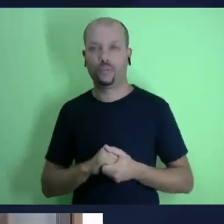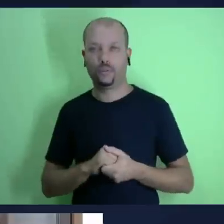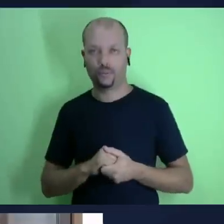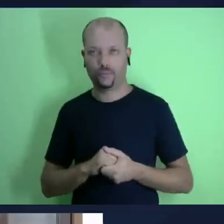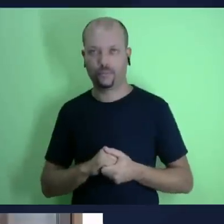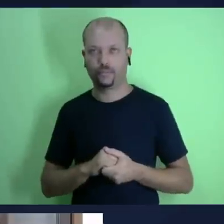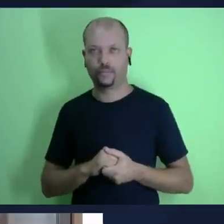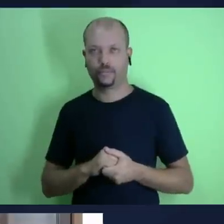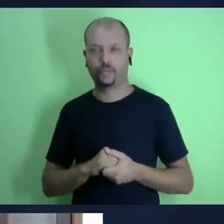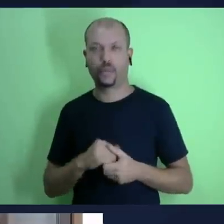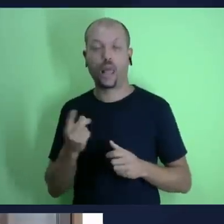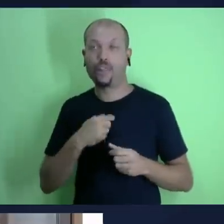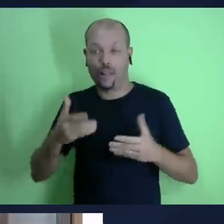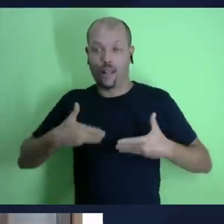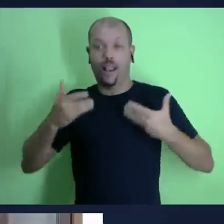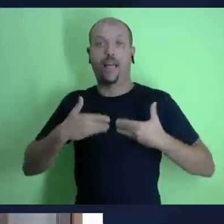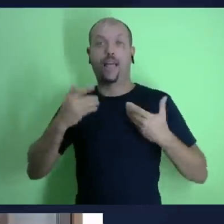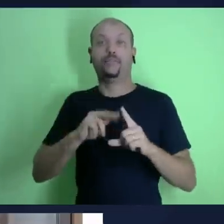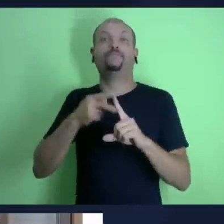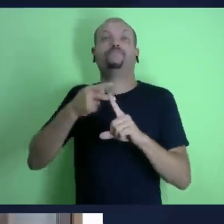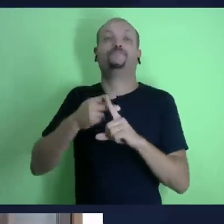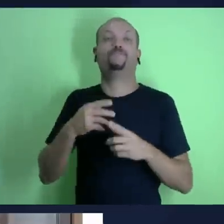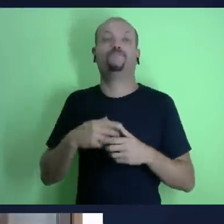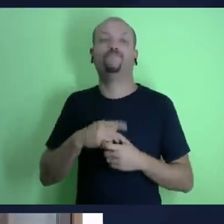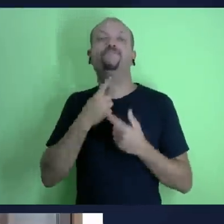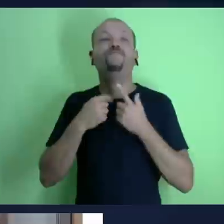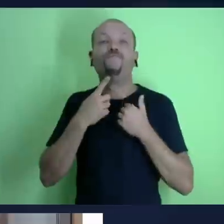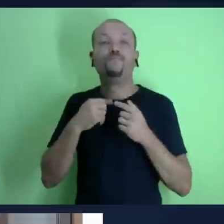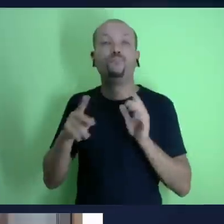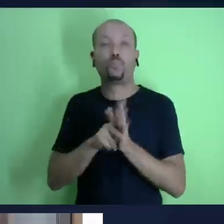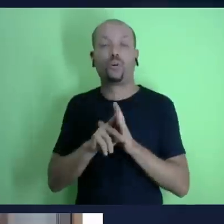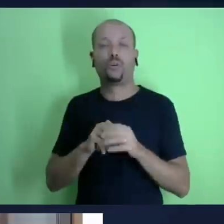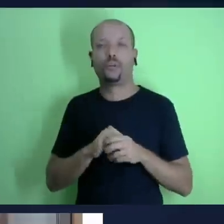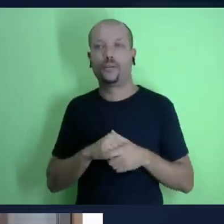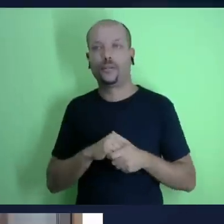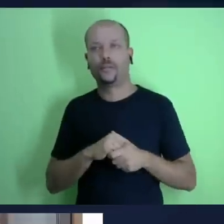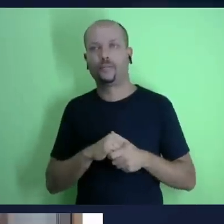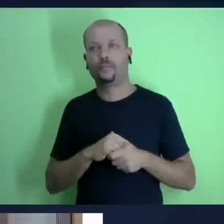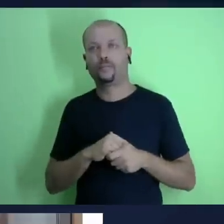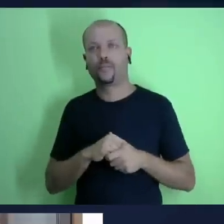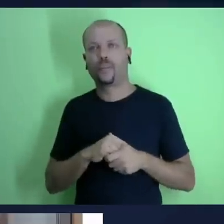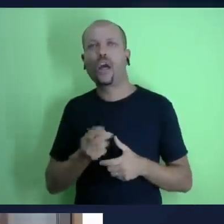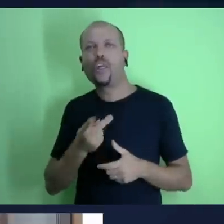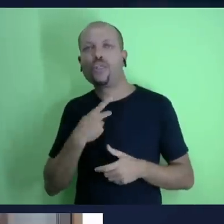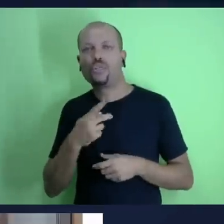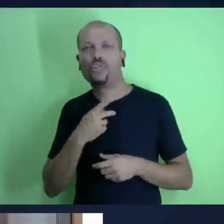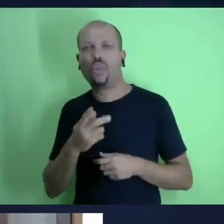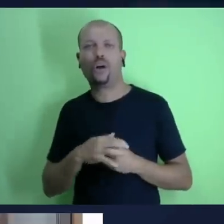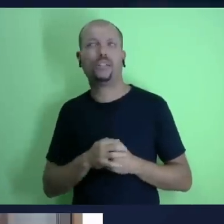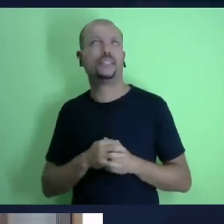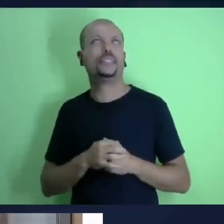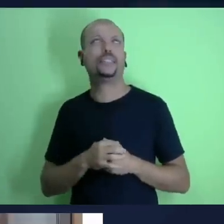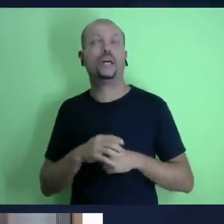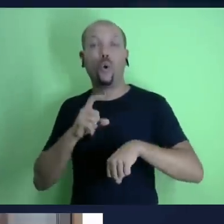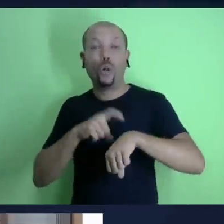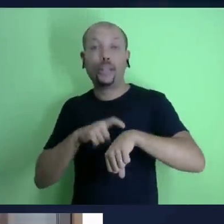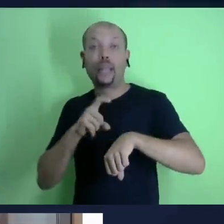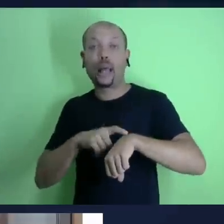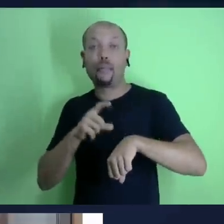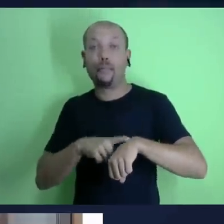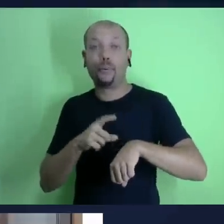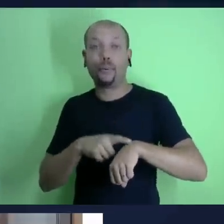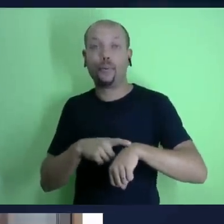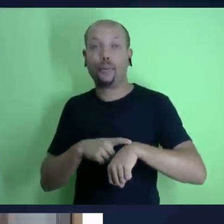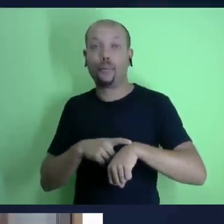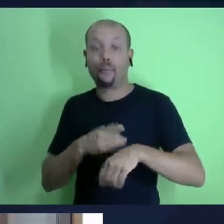o nosso dinheiro então por aí dá para a gente saber aonde a gente está em relação a esse propósito